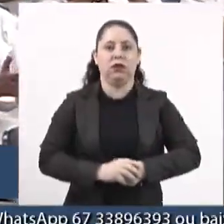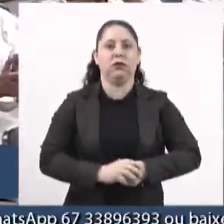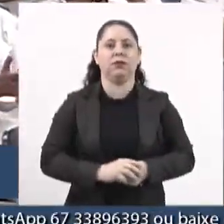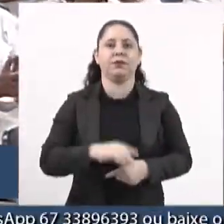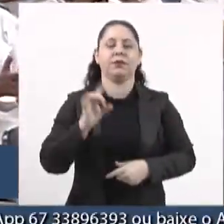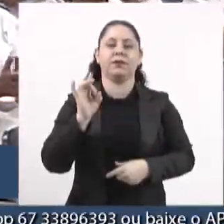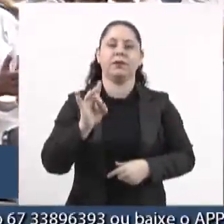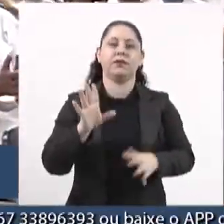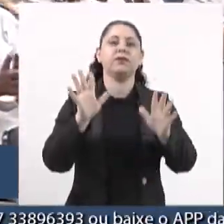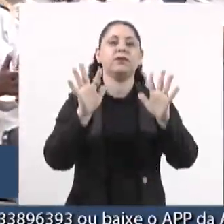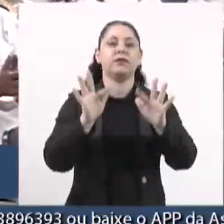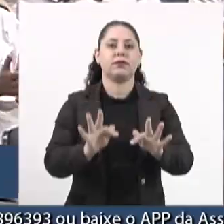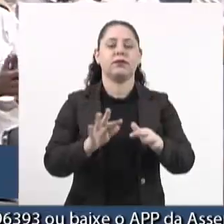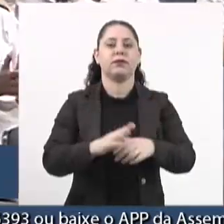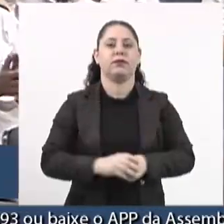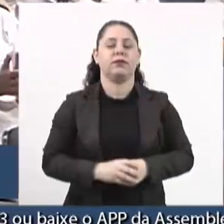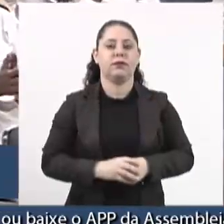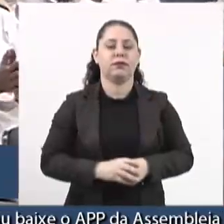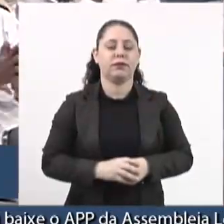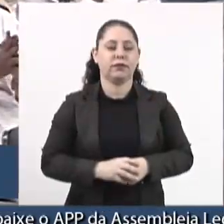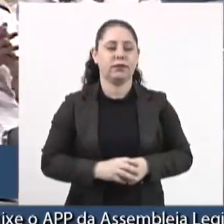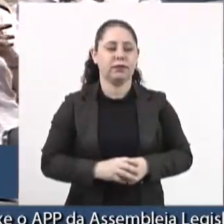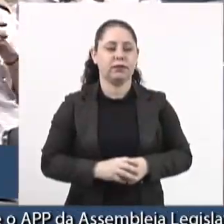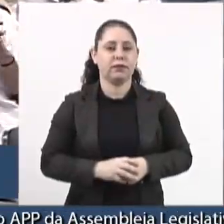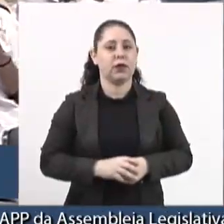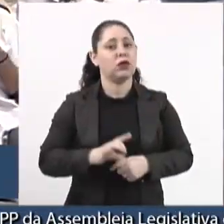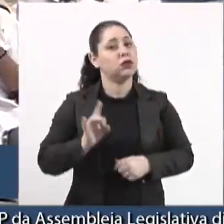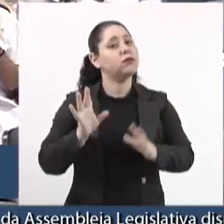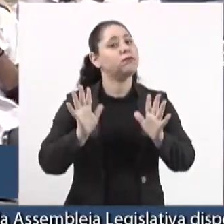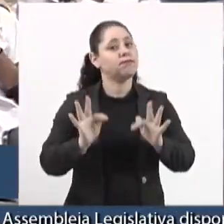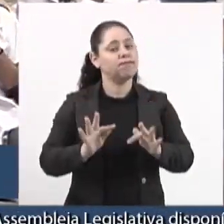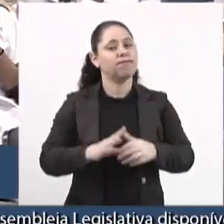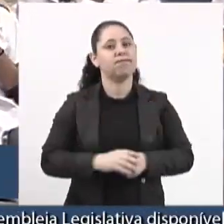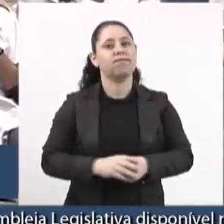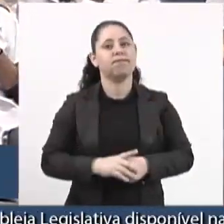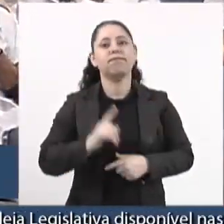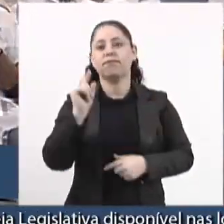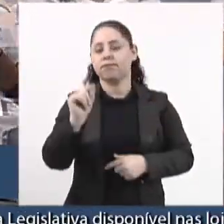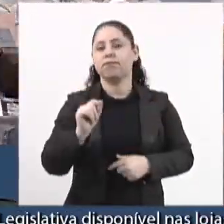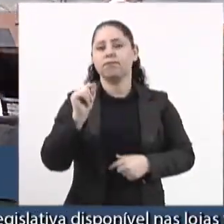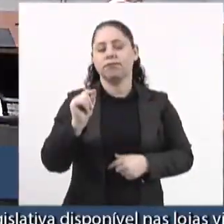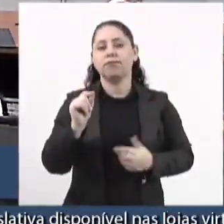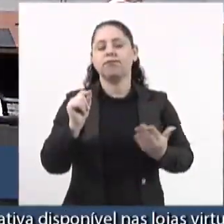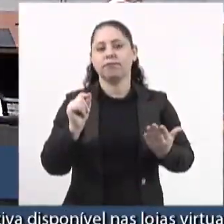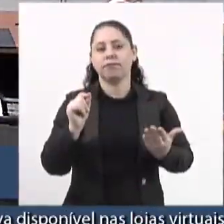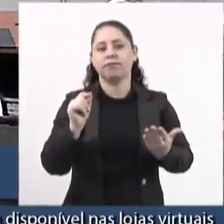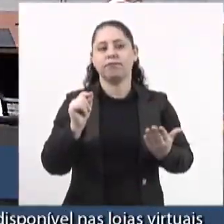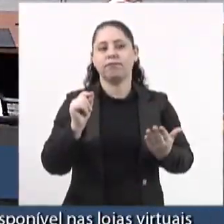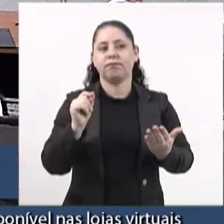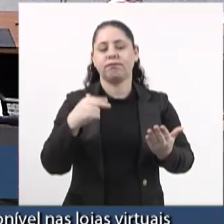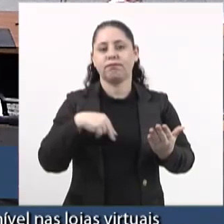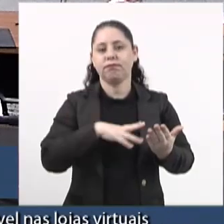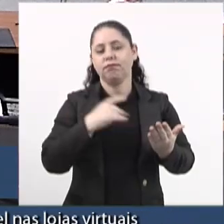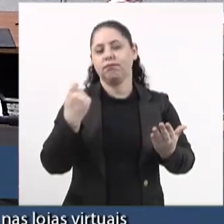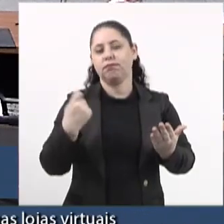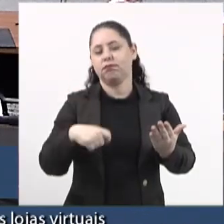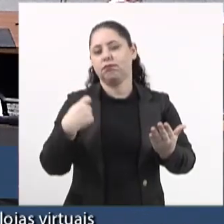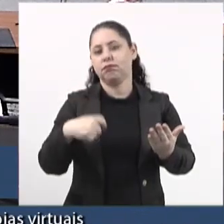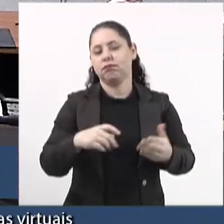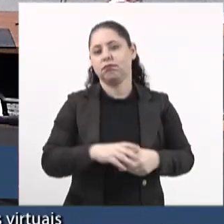só para encerrar, só para encerrar, o que é que a gente precisa?